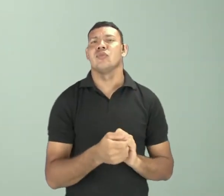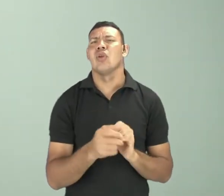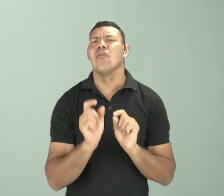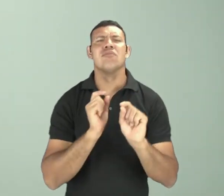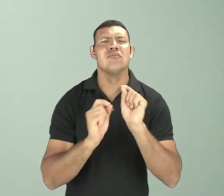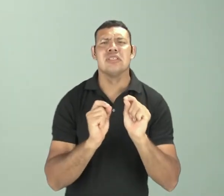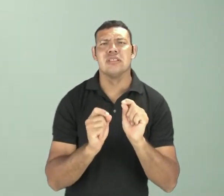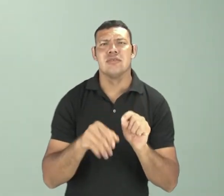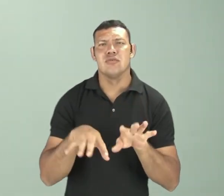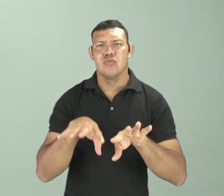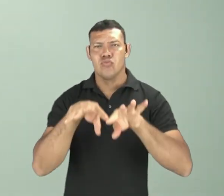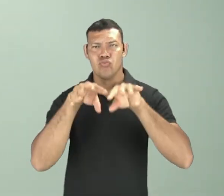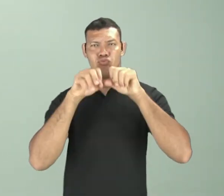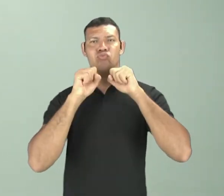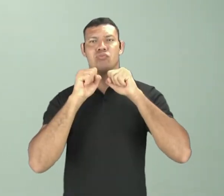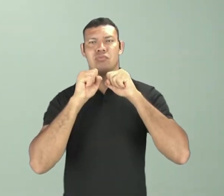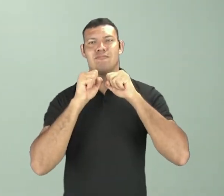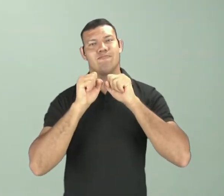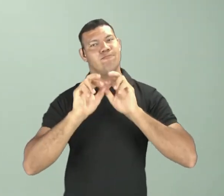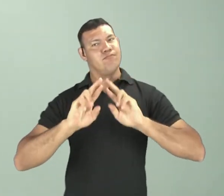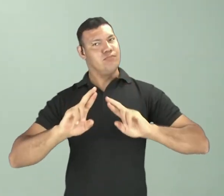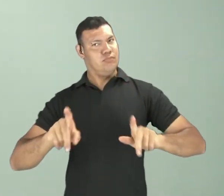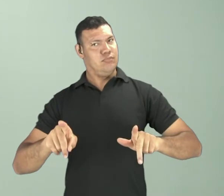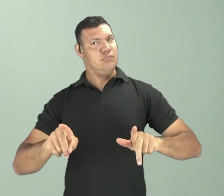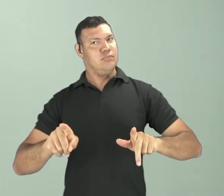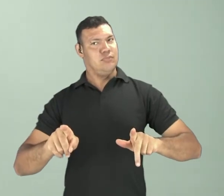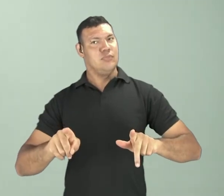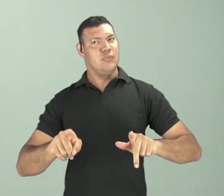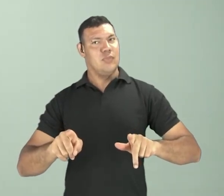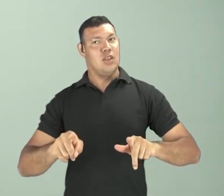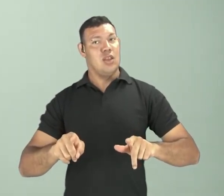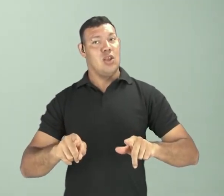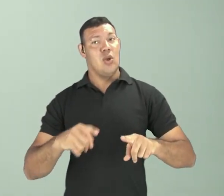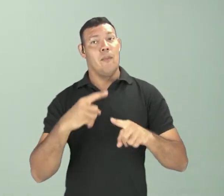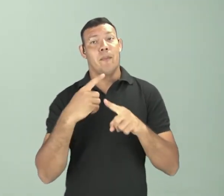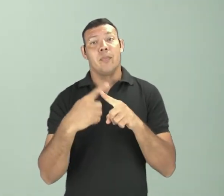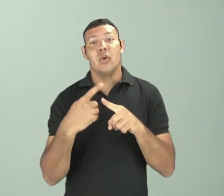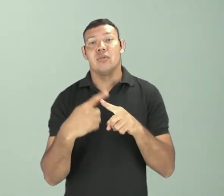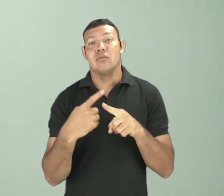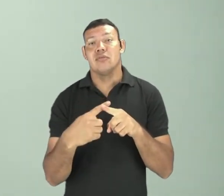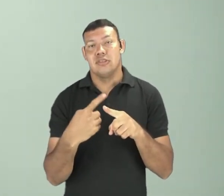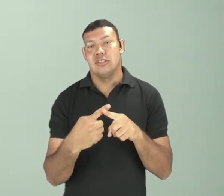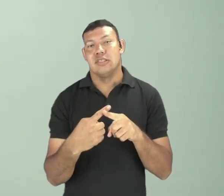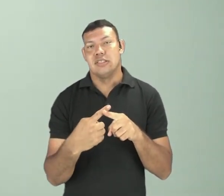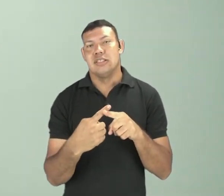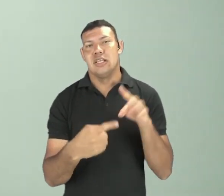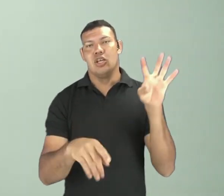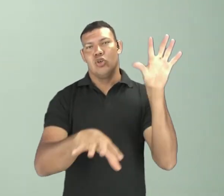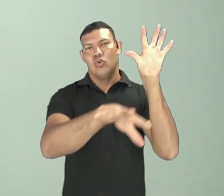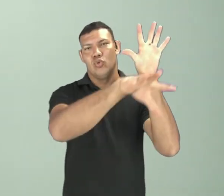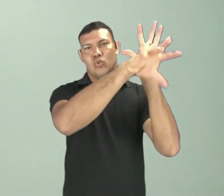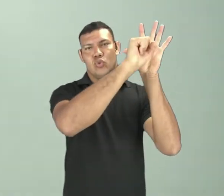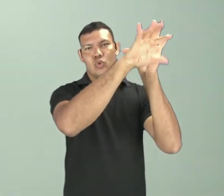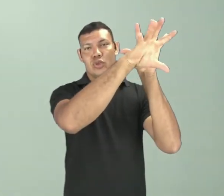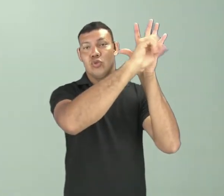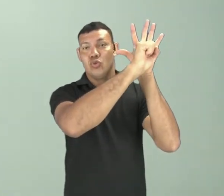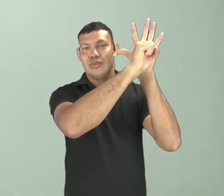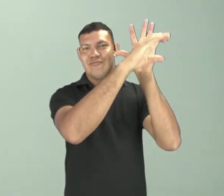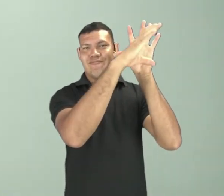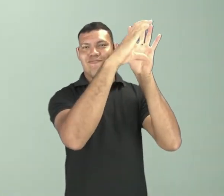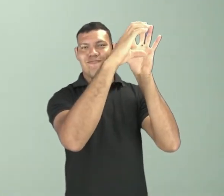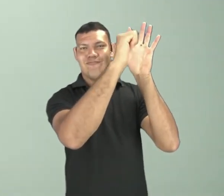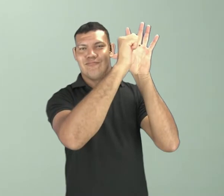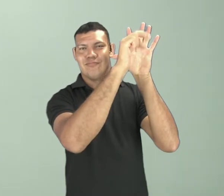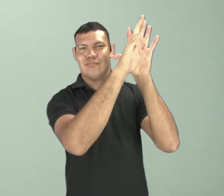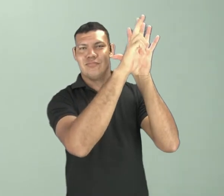da fotossíntese, é utilizado o gás carbônico para a produção do oxigênio. E através do processo